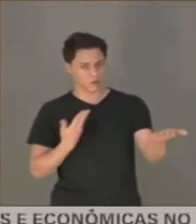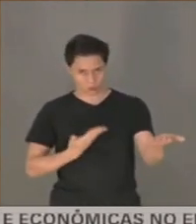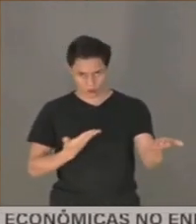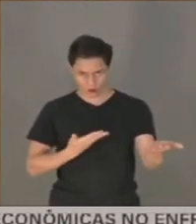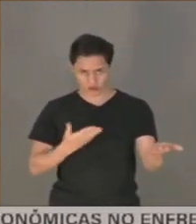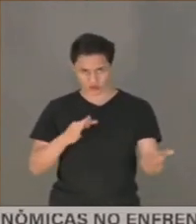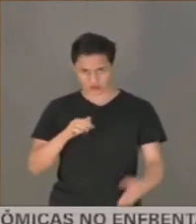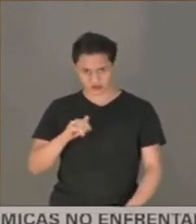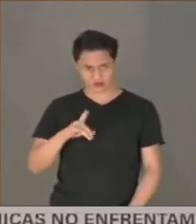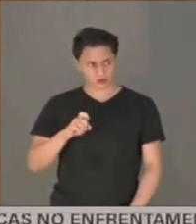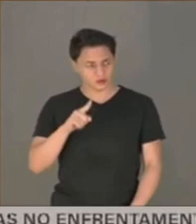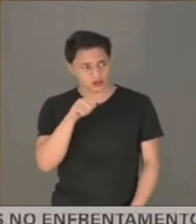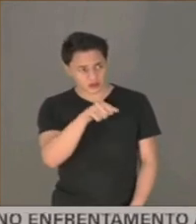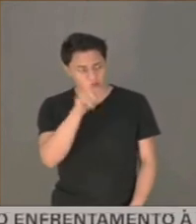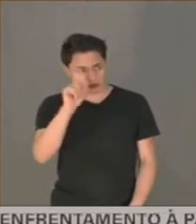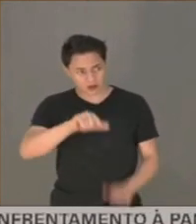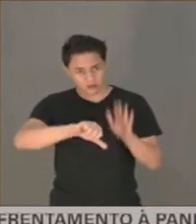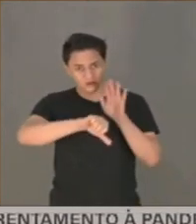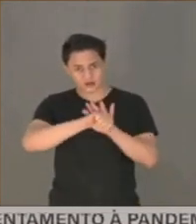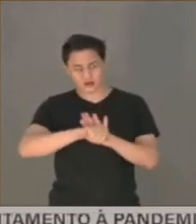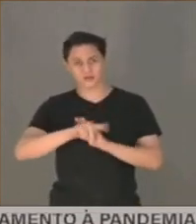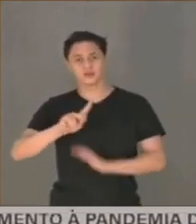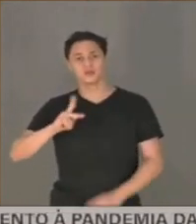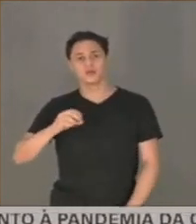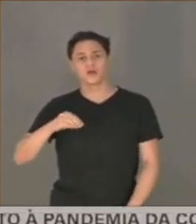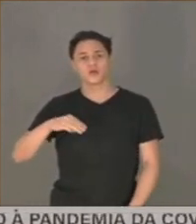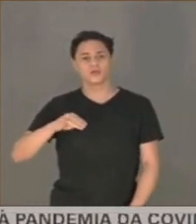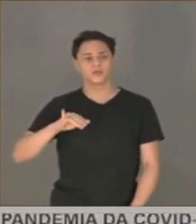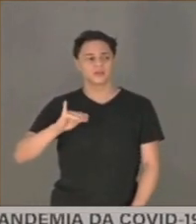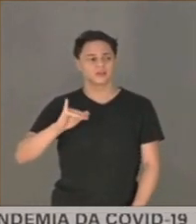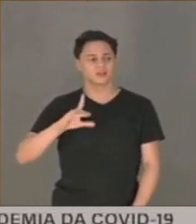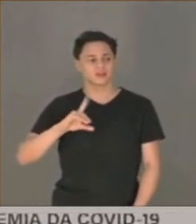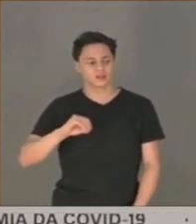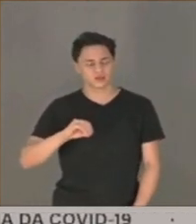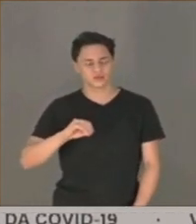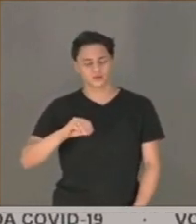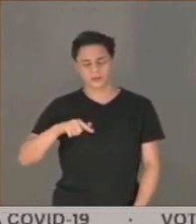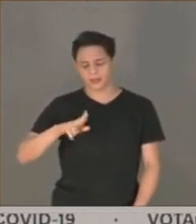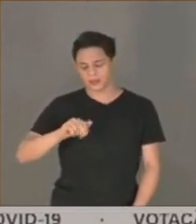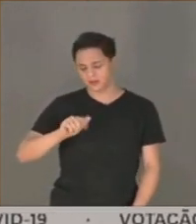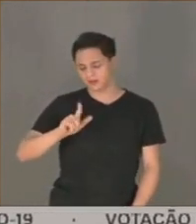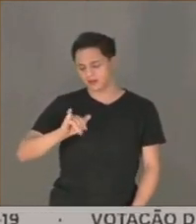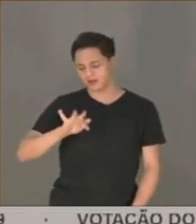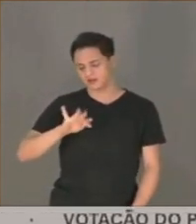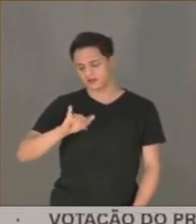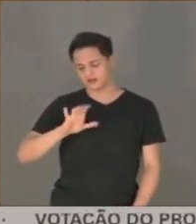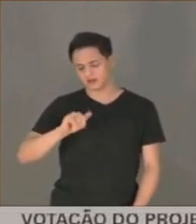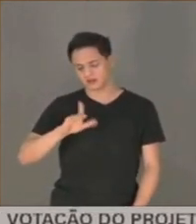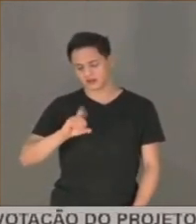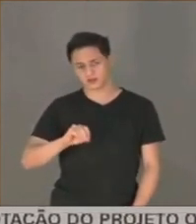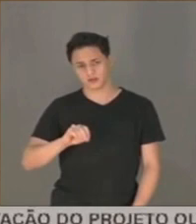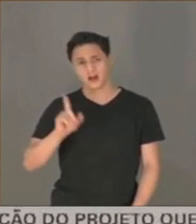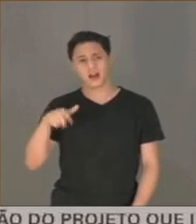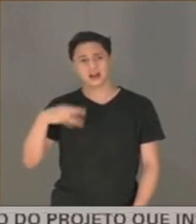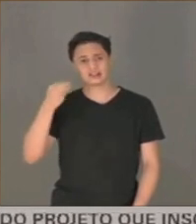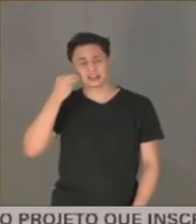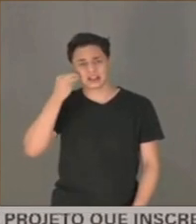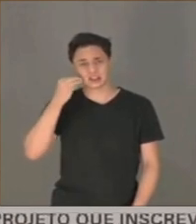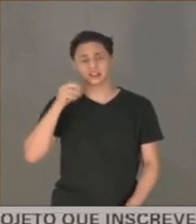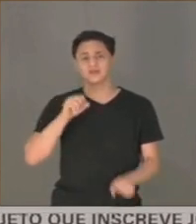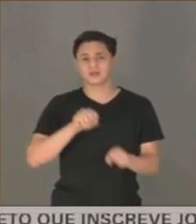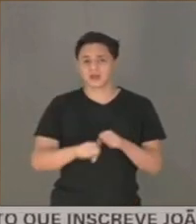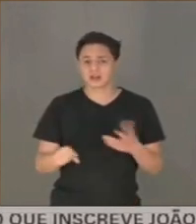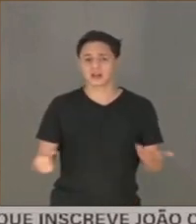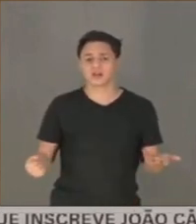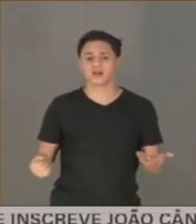isso é um crime de homicídio qualificado por esse recurso que torna impossível a defesa da vítima? Na forma tentada, porque não se